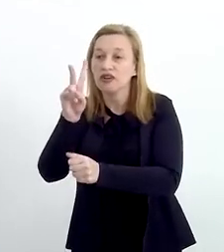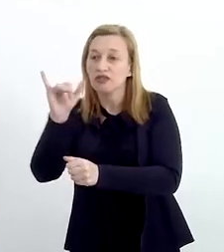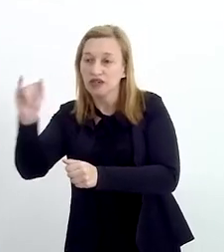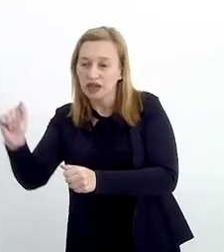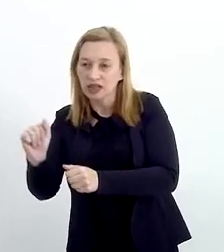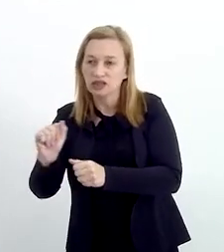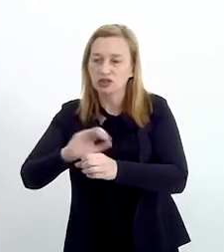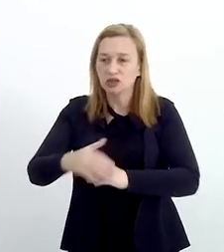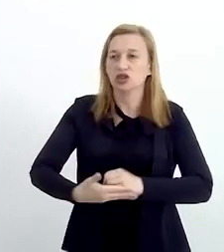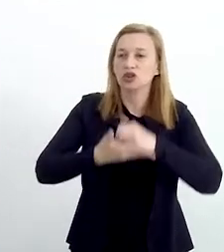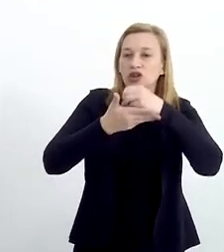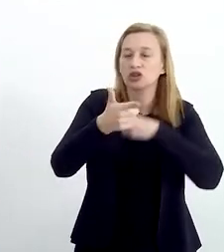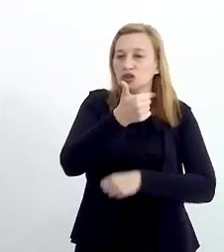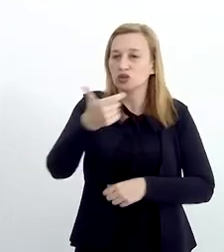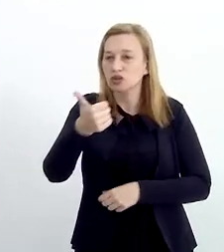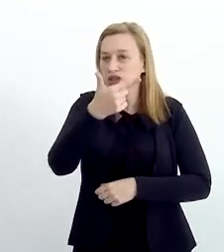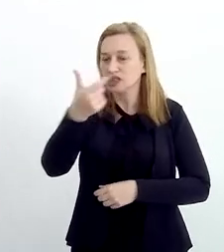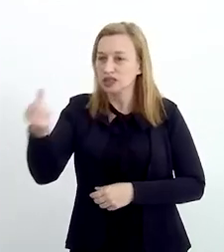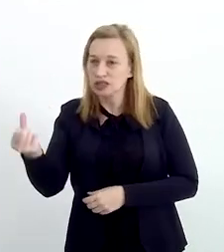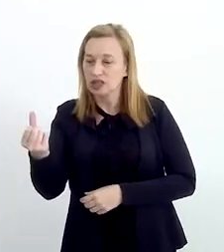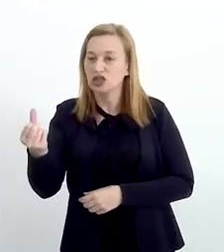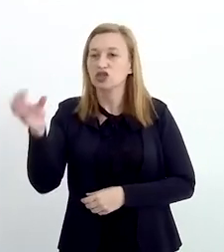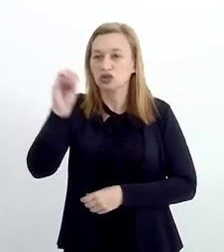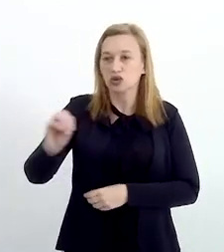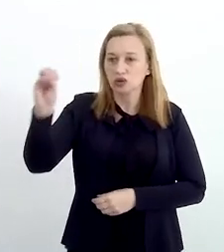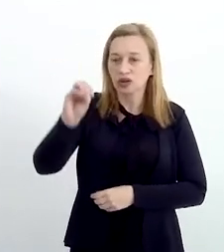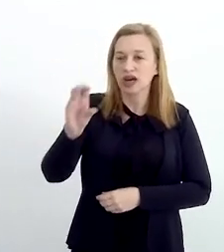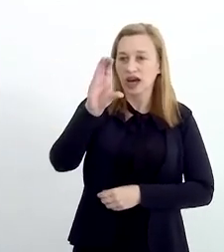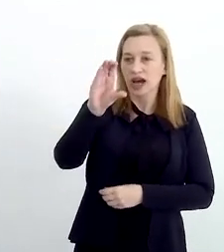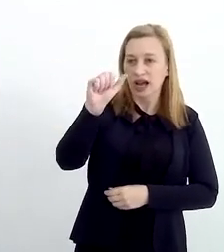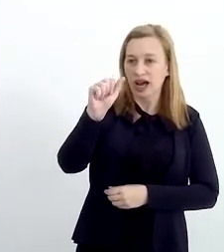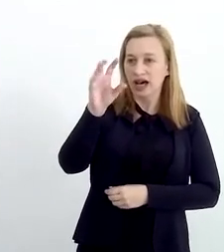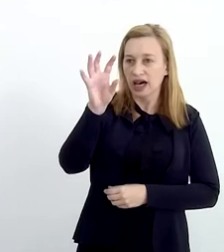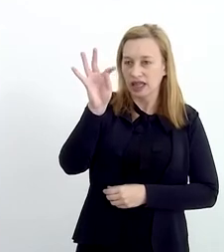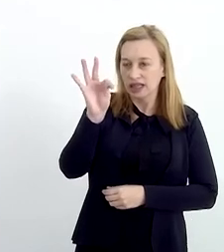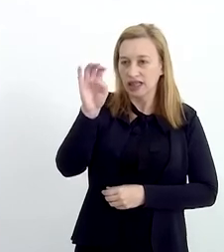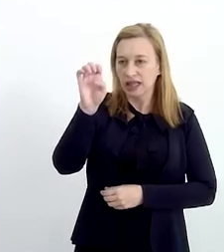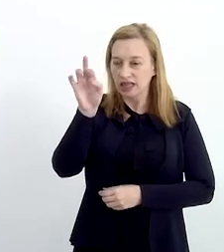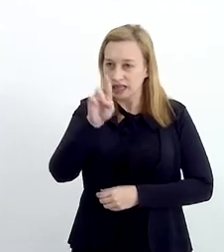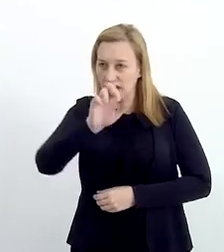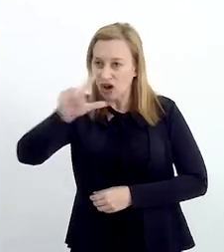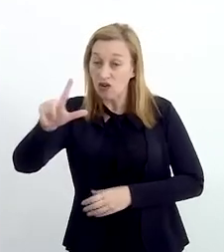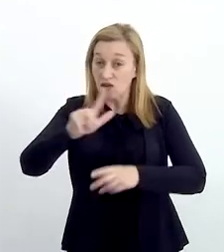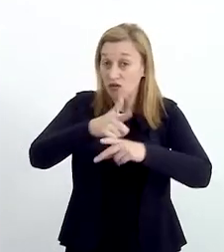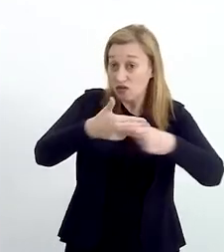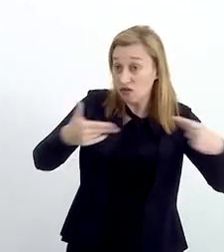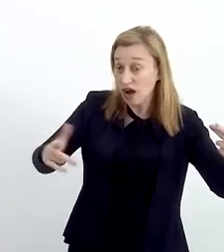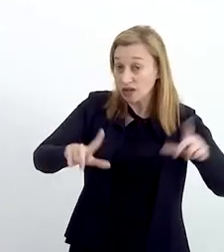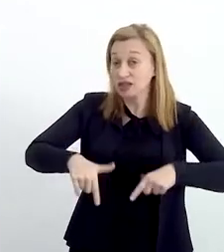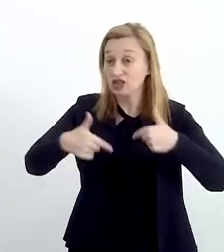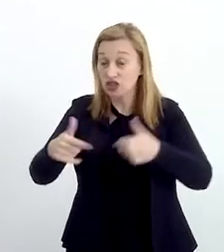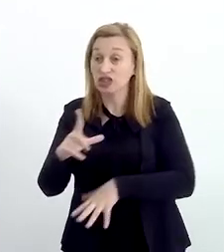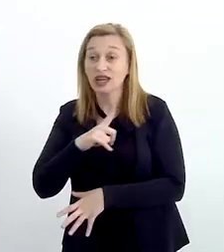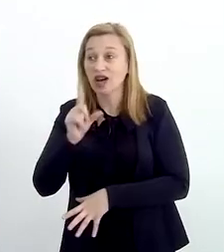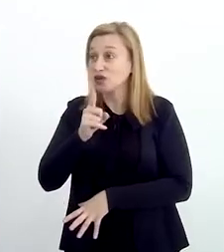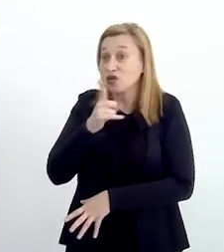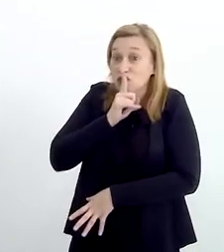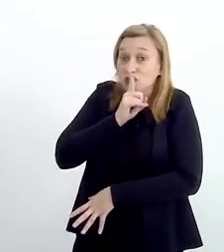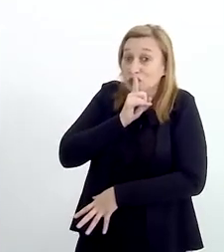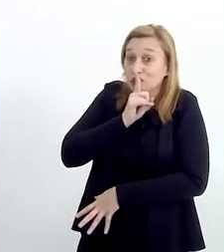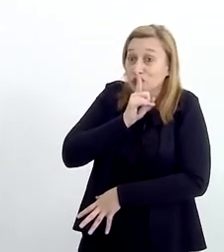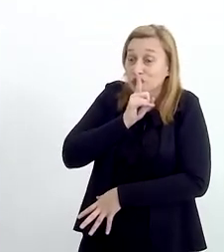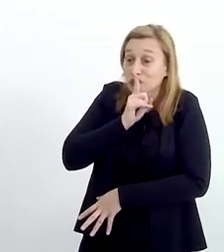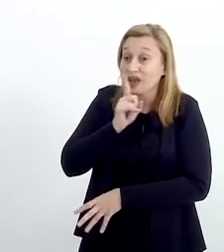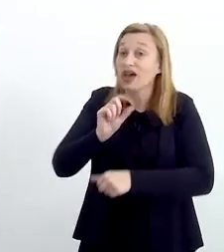participar lá na Vila Sustentável, de 12 a 16 de outubro, na Catedral Metropolitana, uma série de atividades, não vou te contar quais,